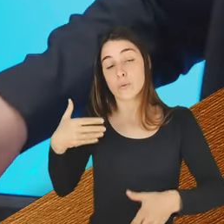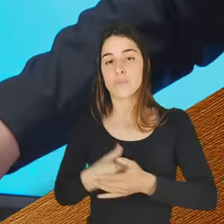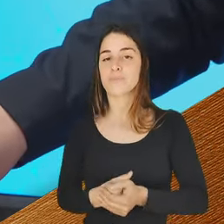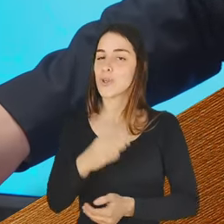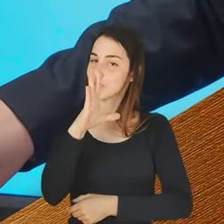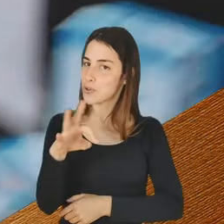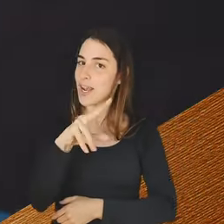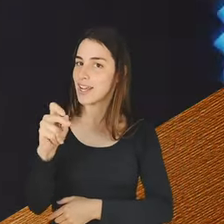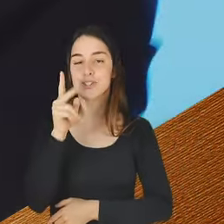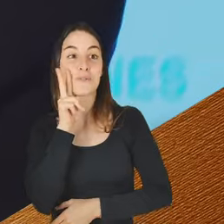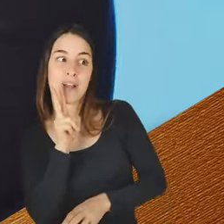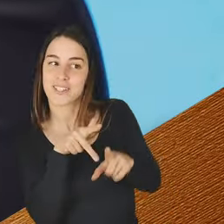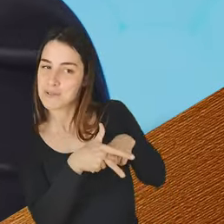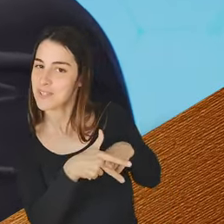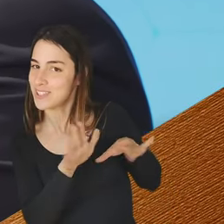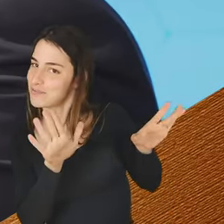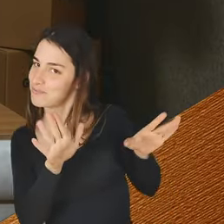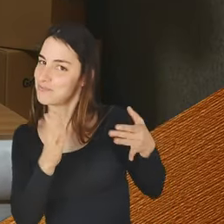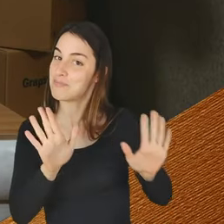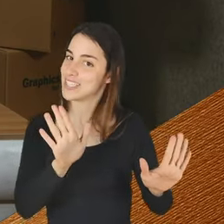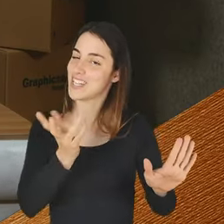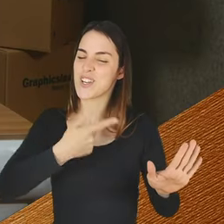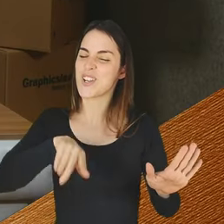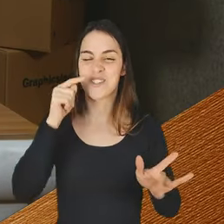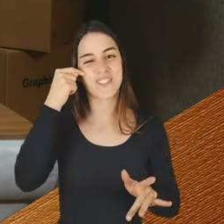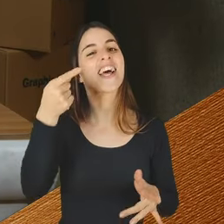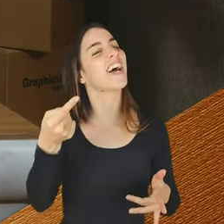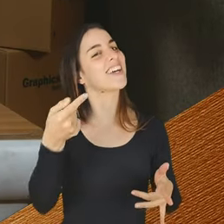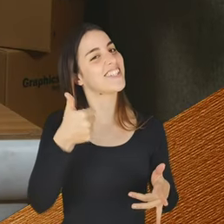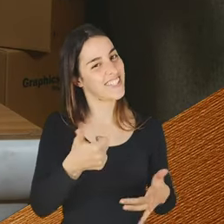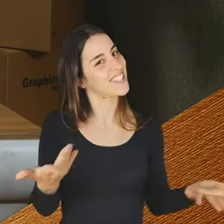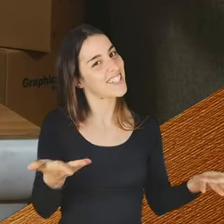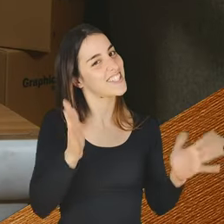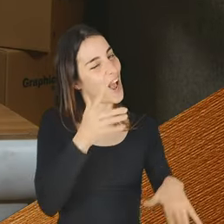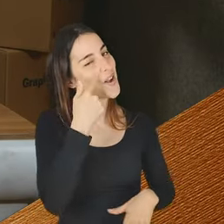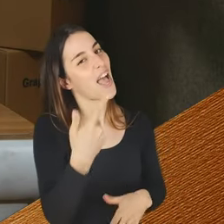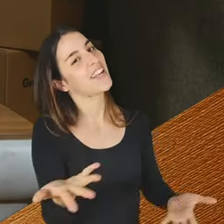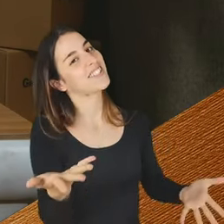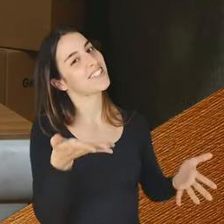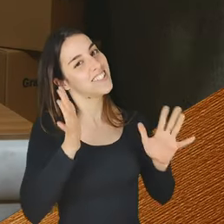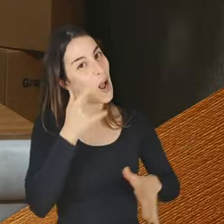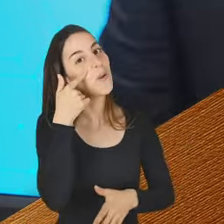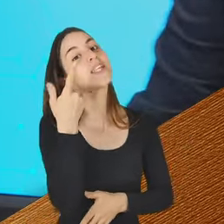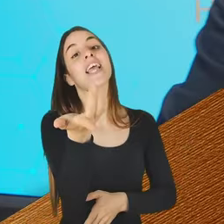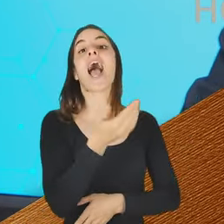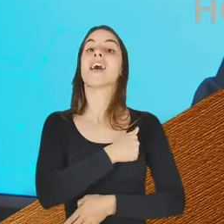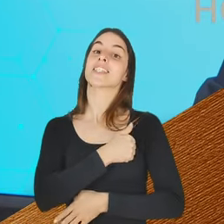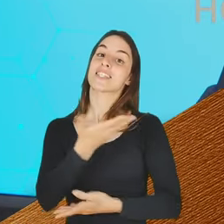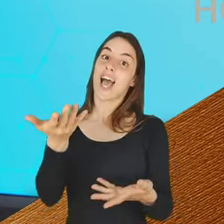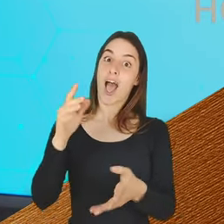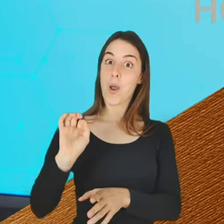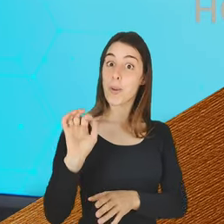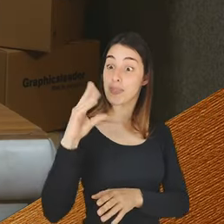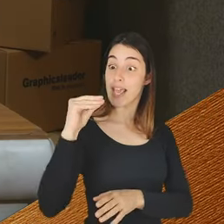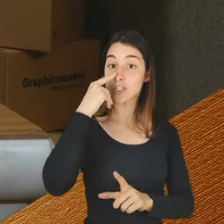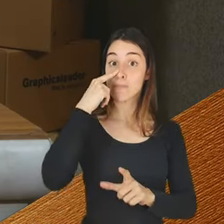Joana, desculpe lá interrompê-la. Mas é que nós somos especiais na Babigui e já me conhece. Já nos conhecem lá em casa, Joana. Os primeiros dez